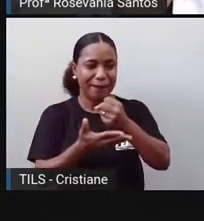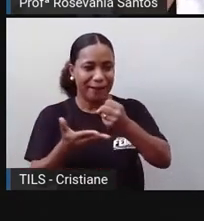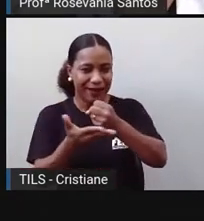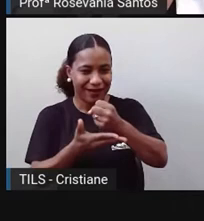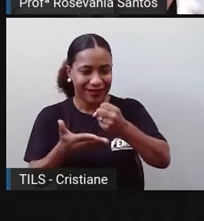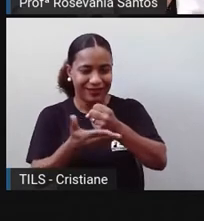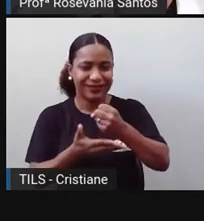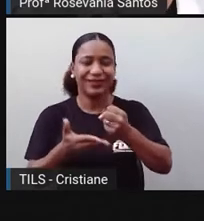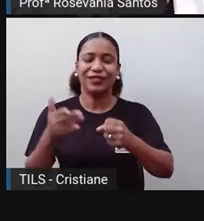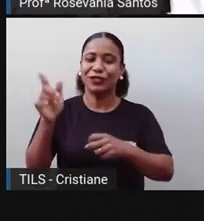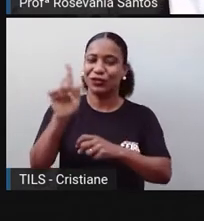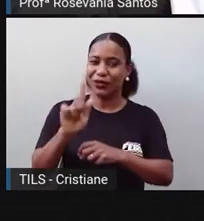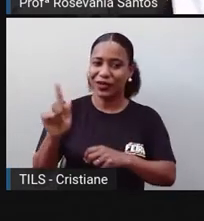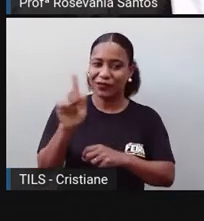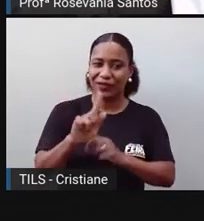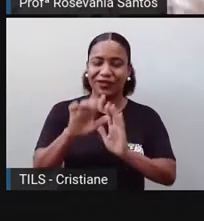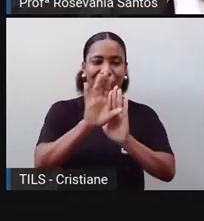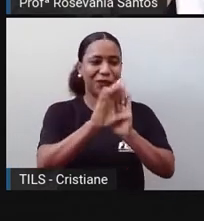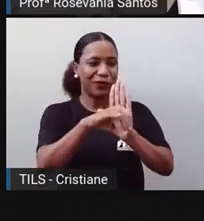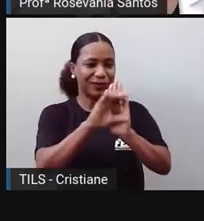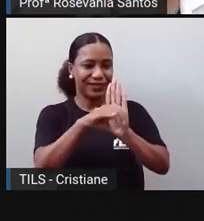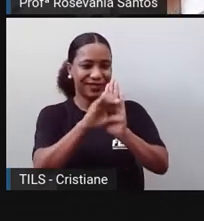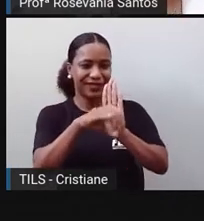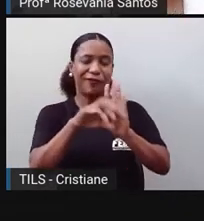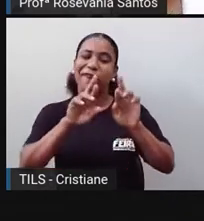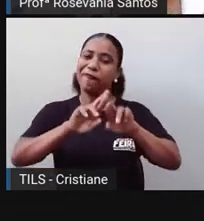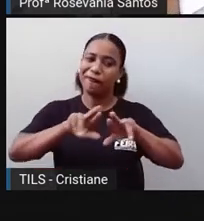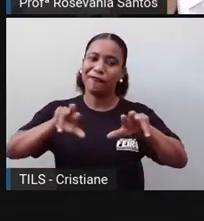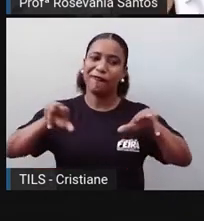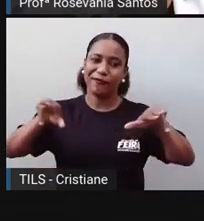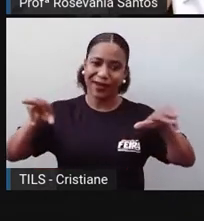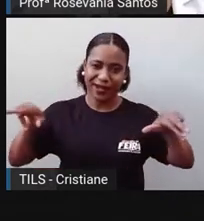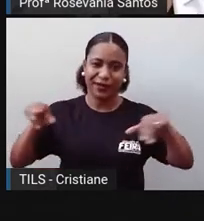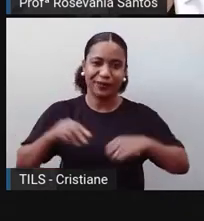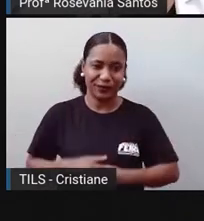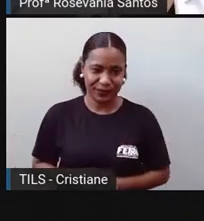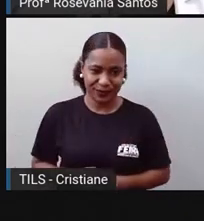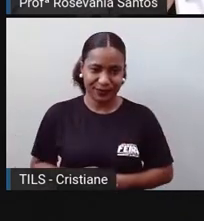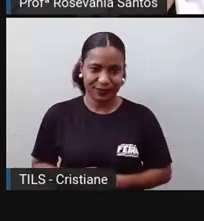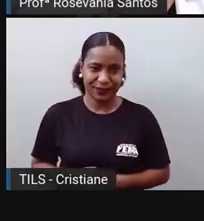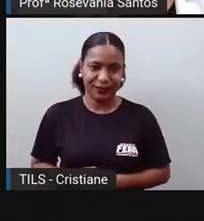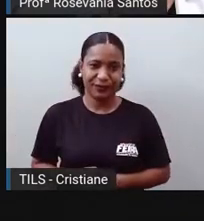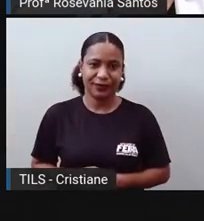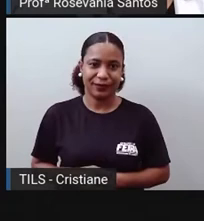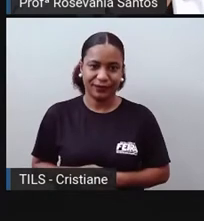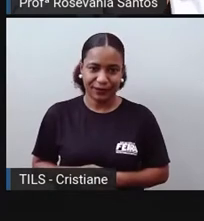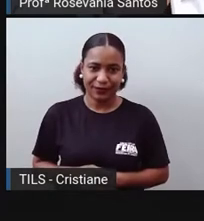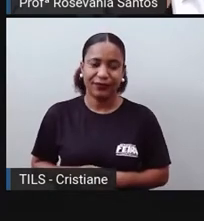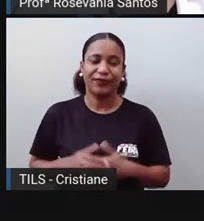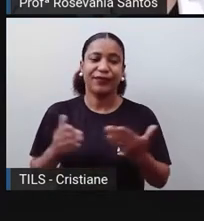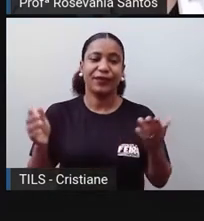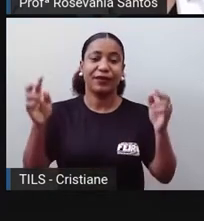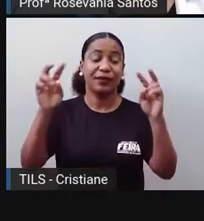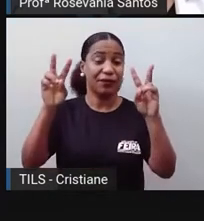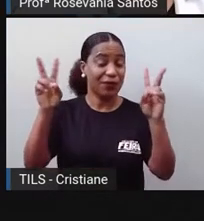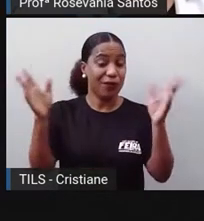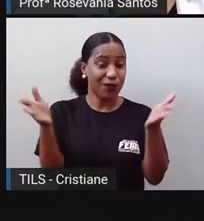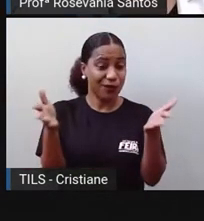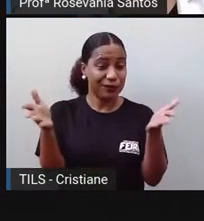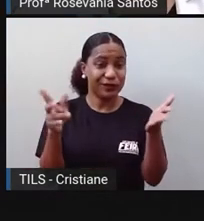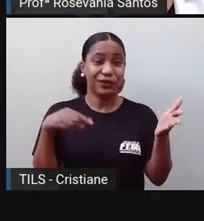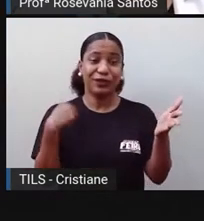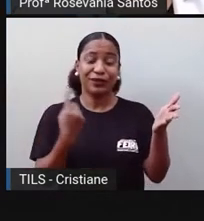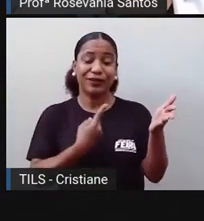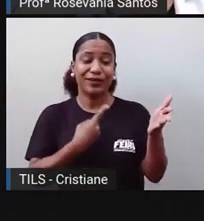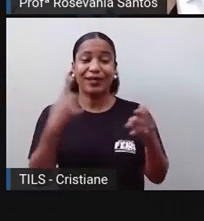à Geografia, alguns conceitos importantes até, para que a gente entendesse melhor, né, essa ciência. Então, na aula de hoje, nós vamos falar